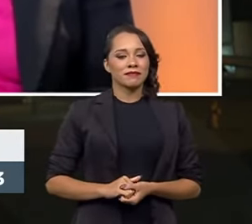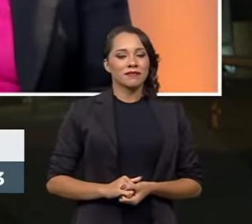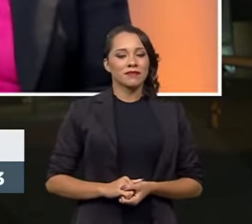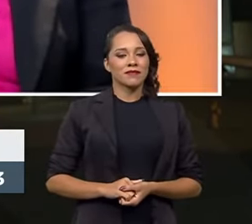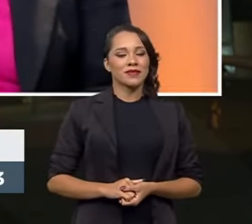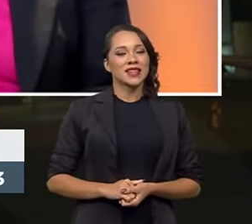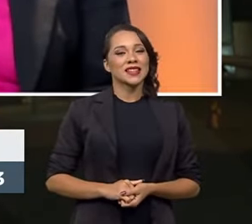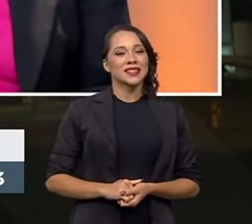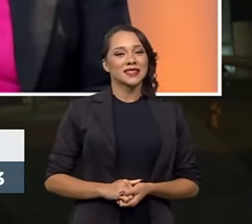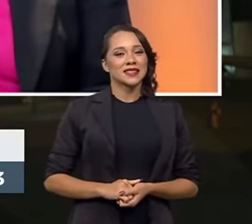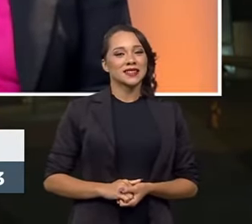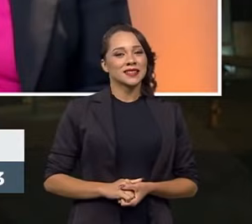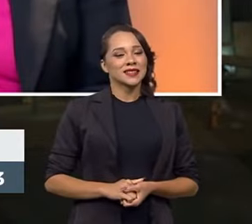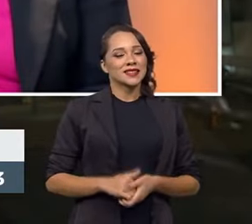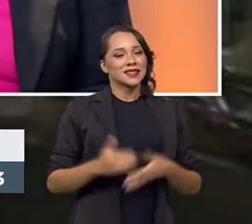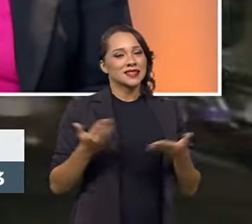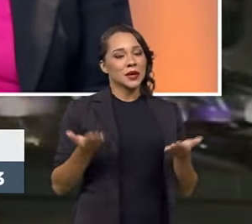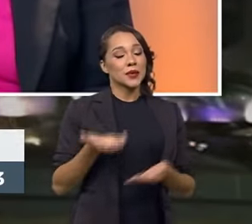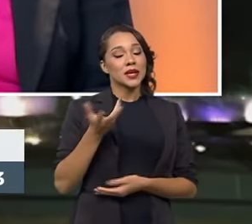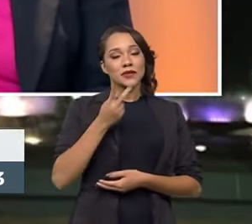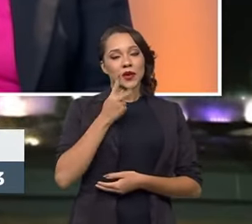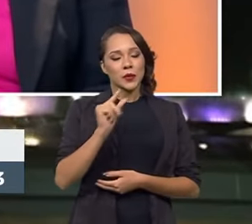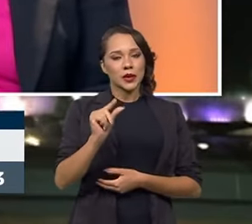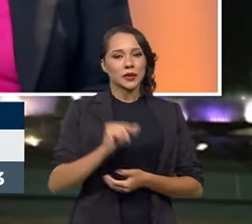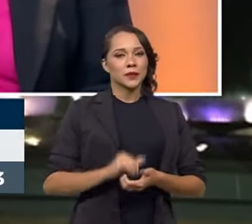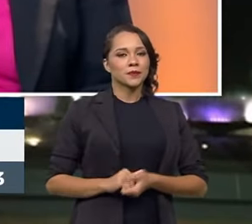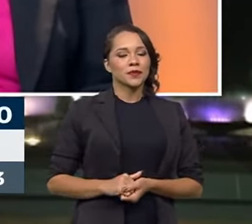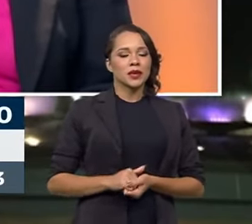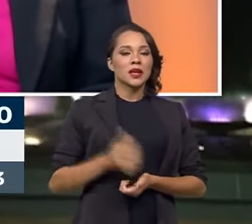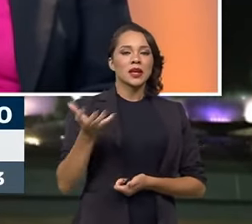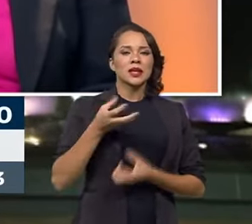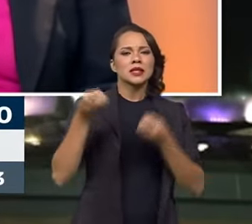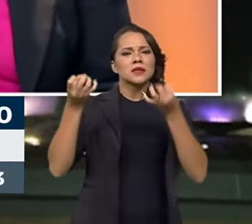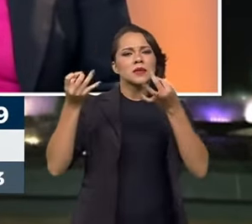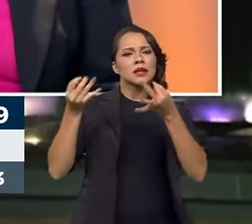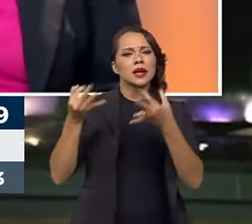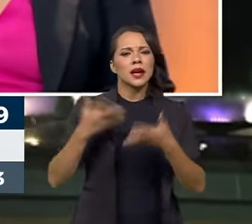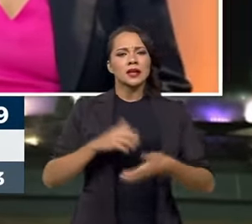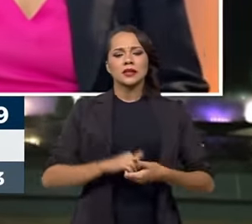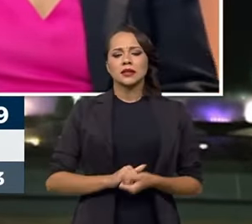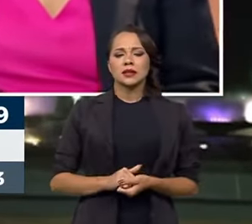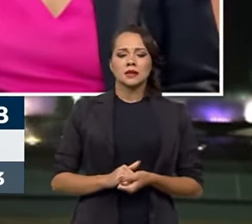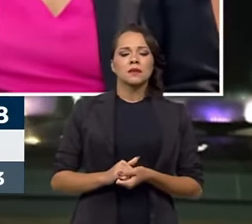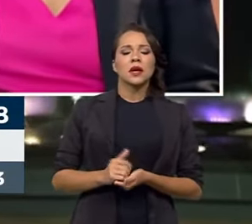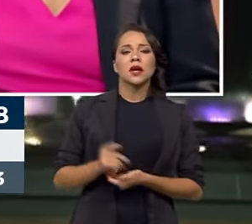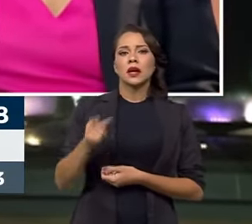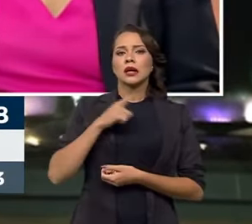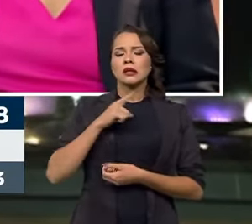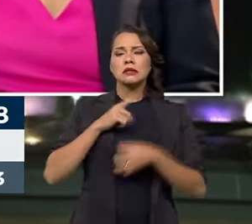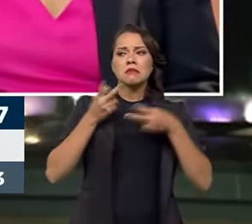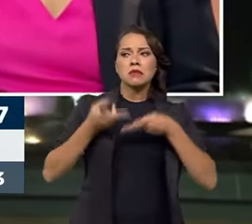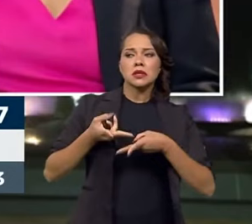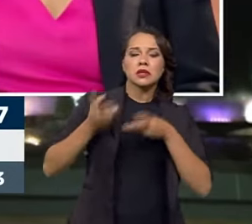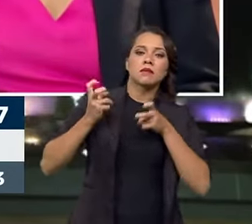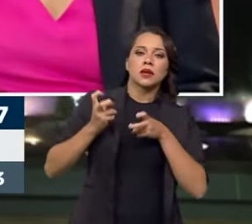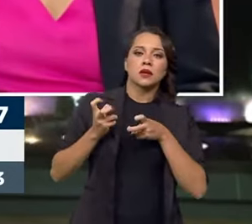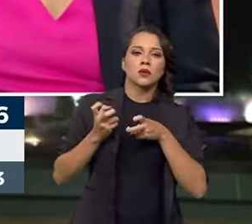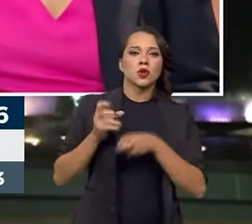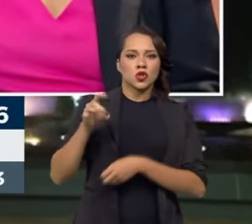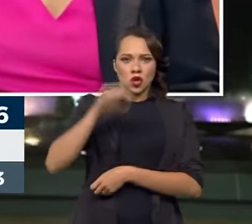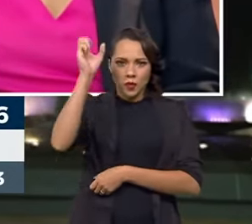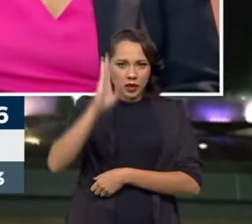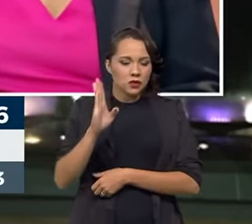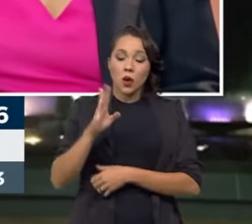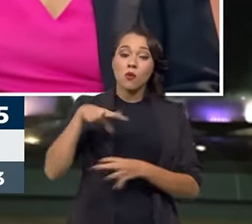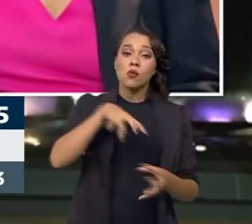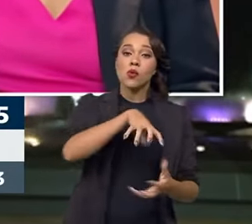o tempo. Presidente, eu queria falar o seguinte, eu queria que o senhor explicasse algo que a gente tem percebido, não só no Brasil,